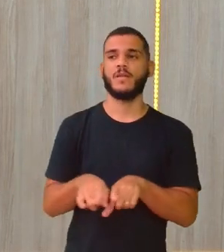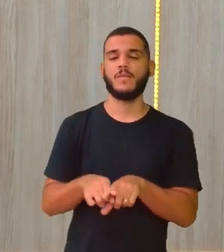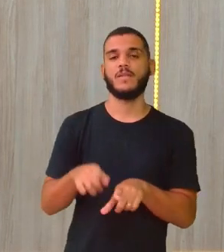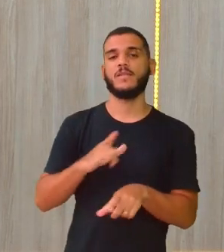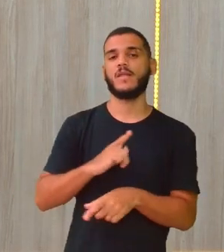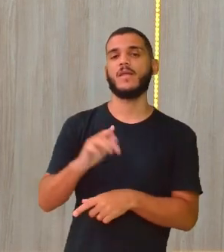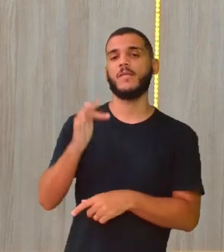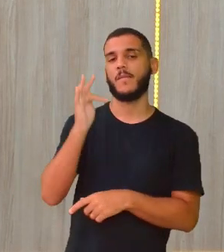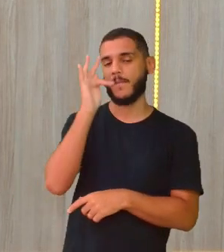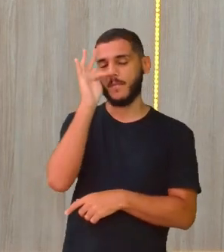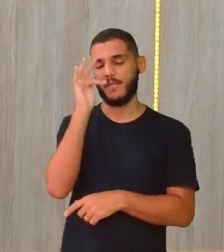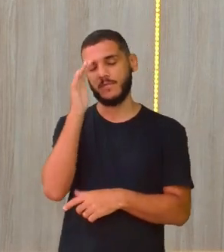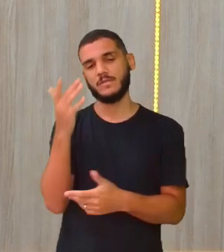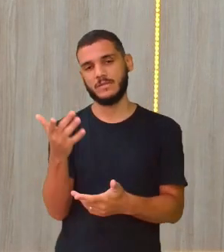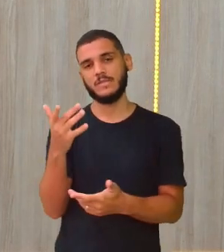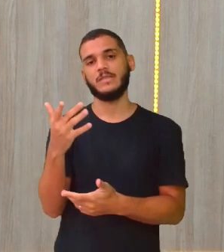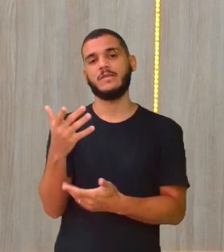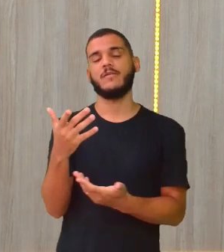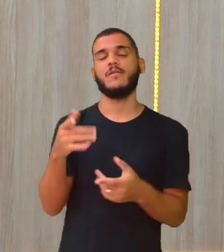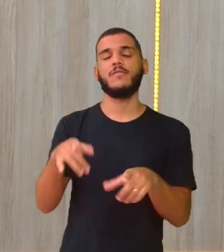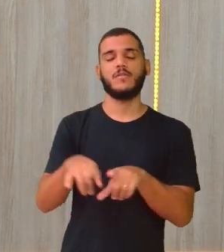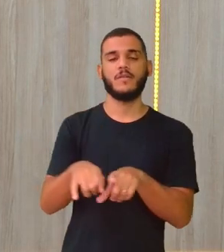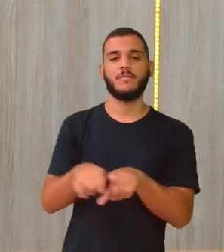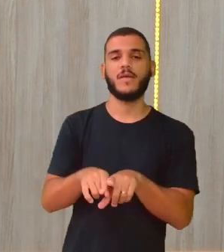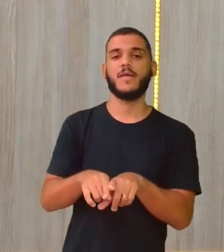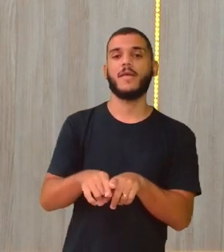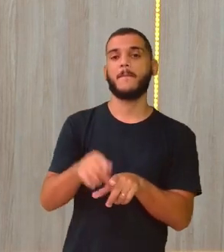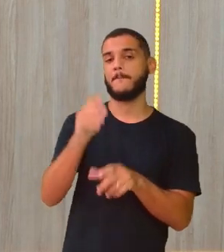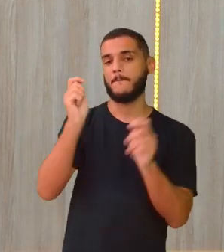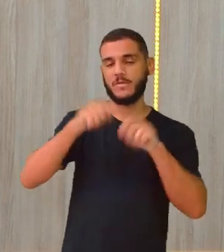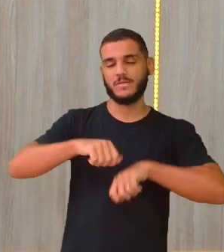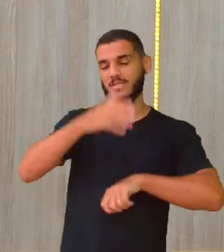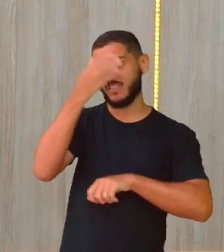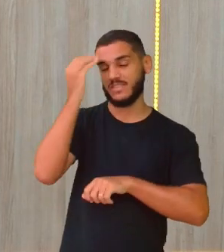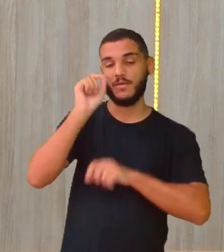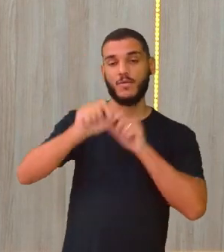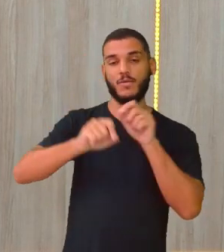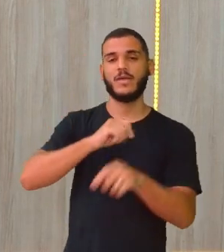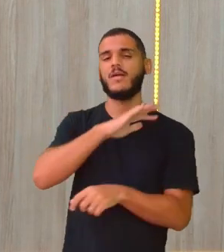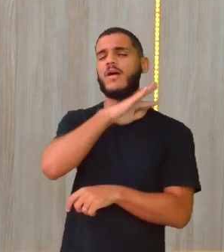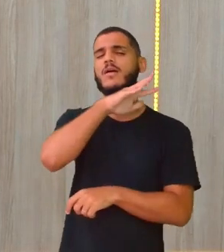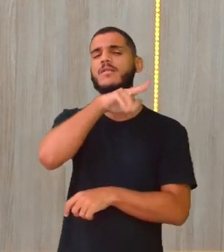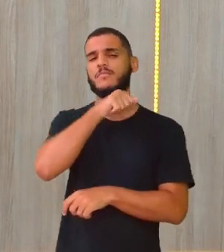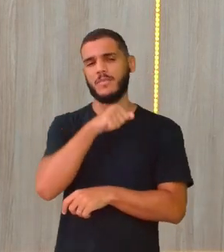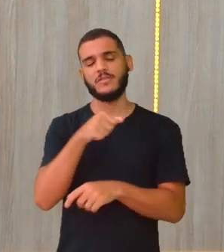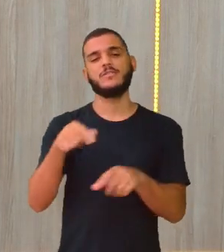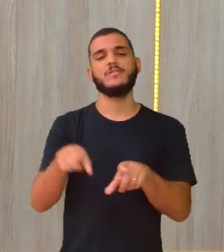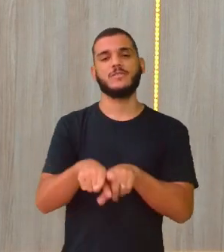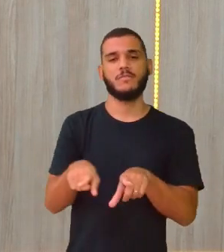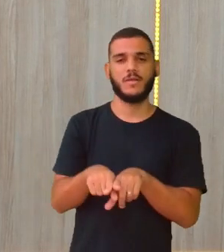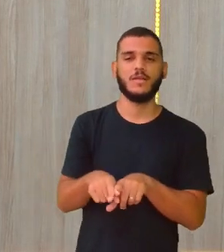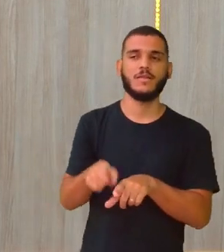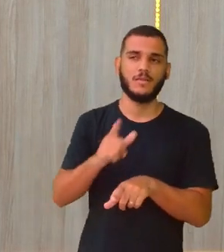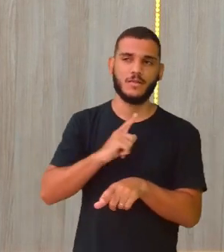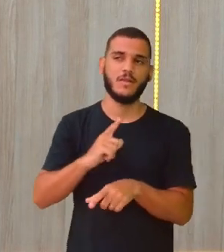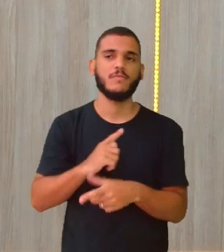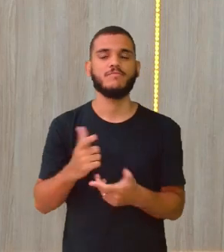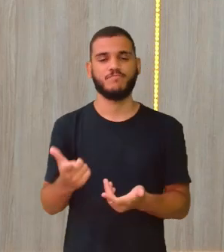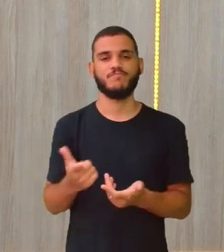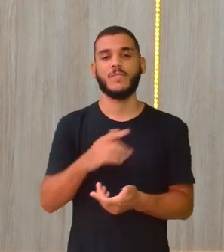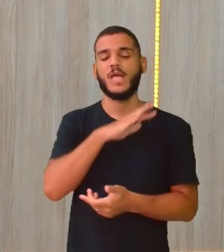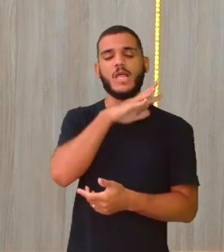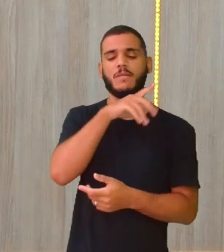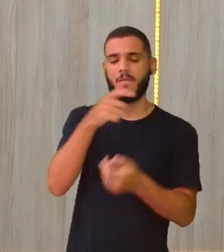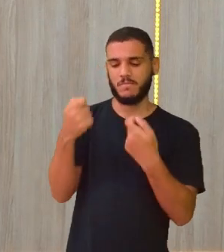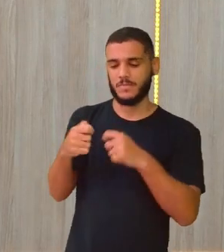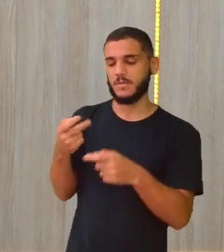existe aqui, não vamos esquecer dos animais, né? A gente está desmatando, gerando queimadas. Os animais que estão aqui têm que procurar outros